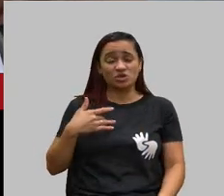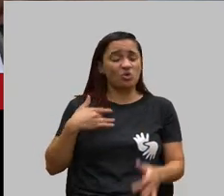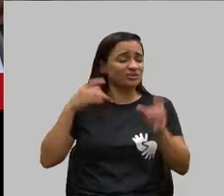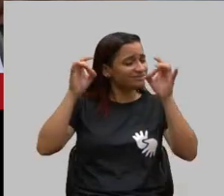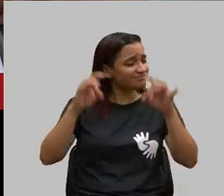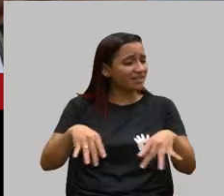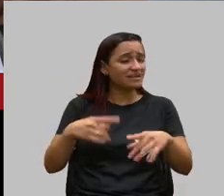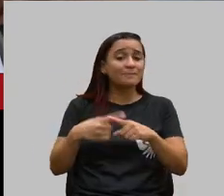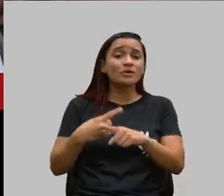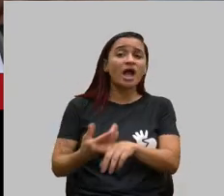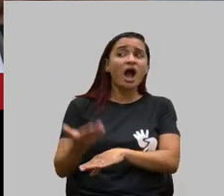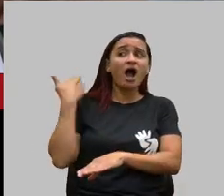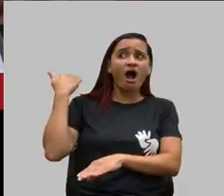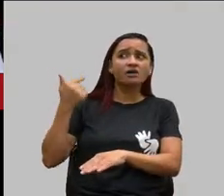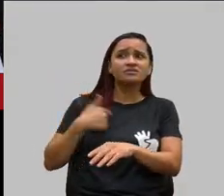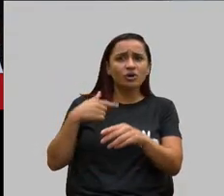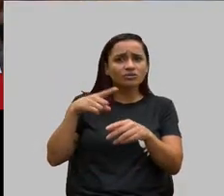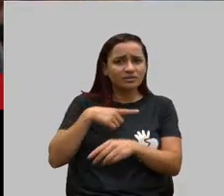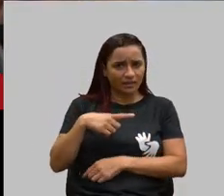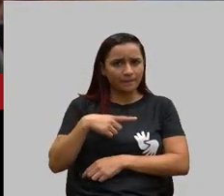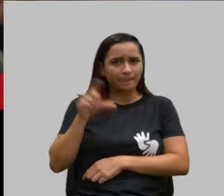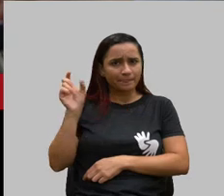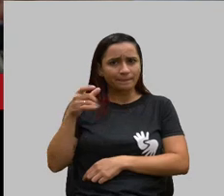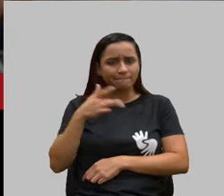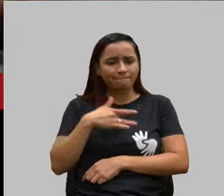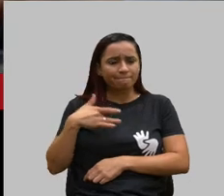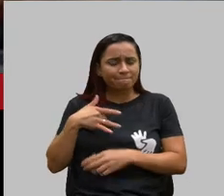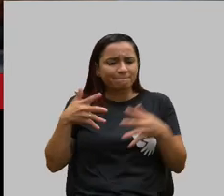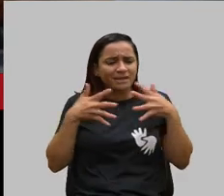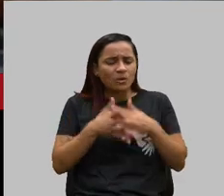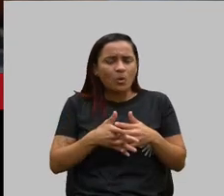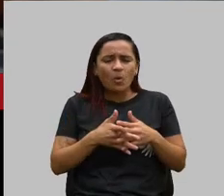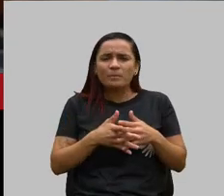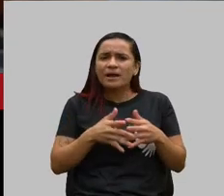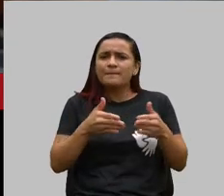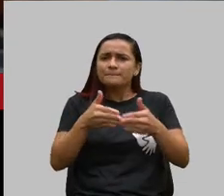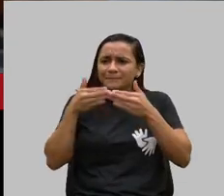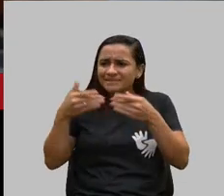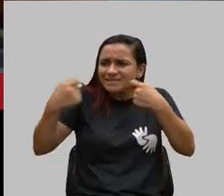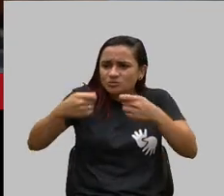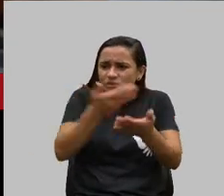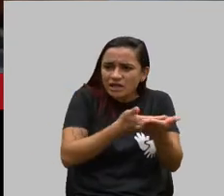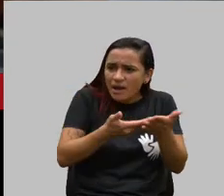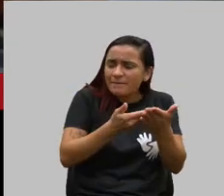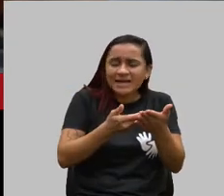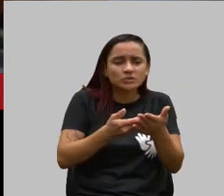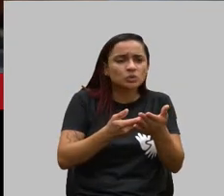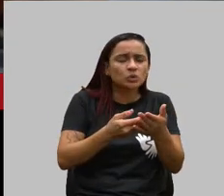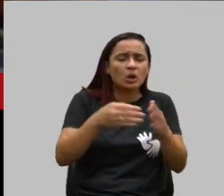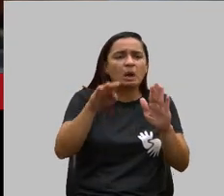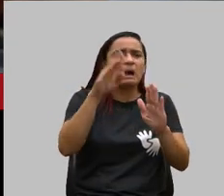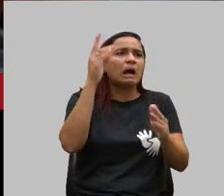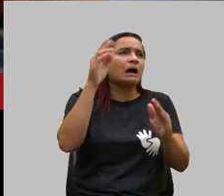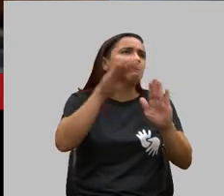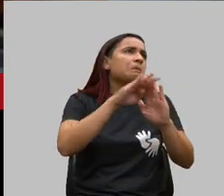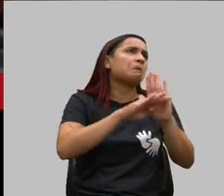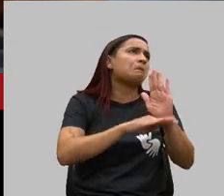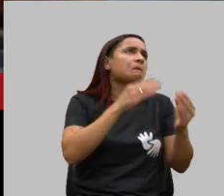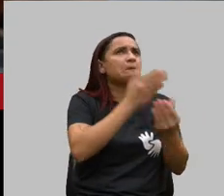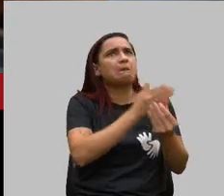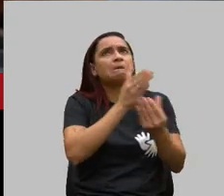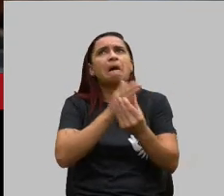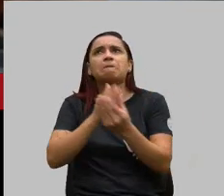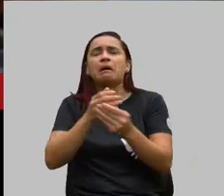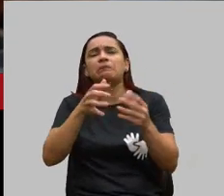usar, era uma burocracia absurda. Então, o meu relato aqui hoje é mais como pai mesmo, nem como